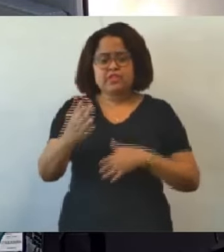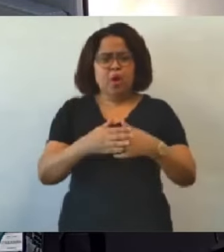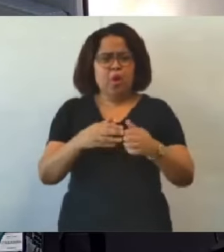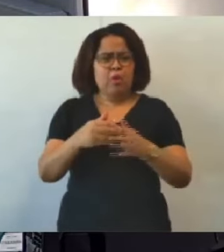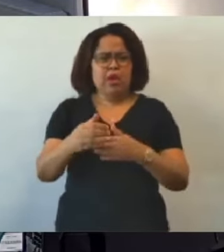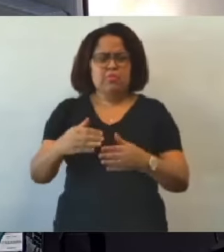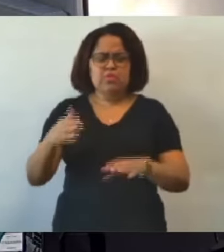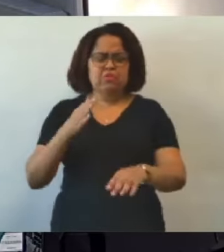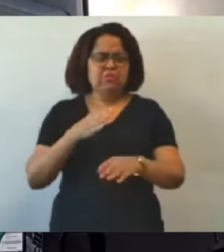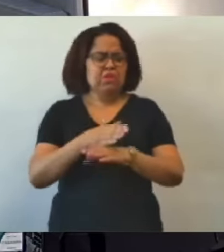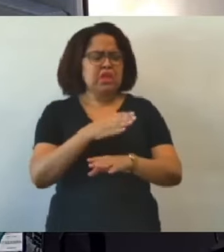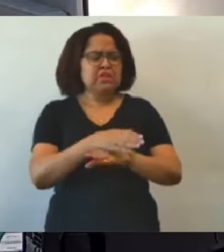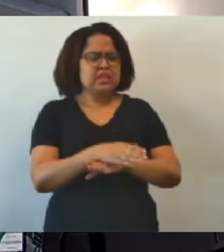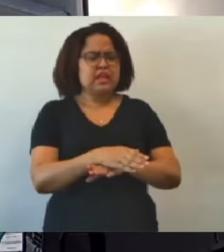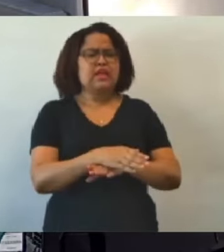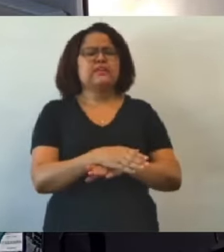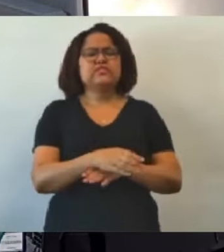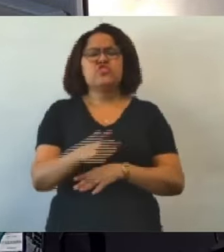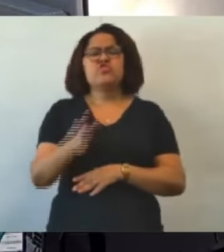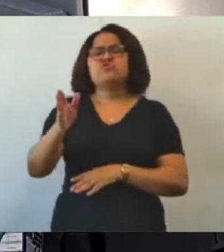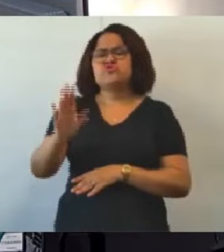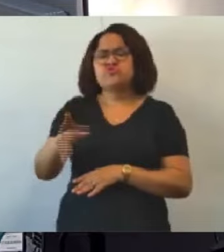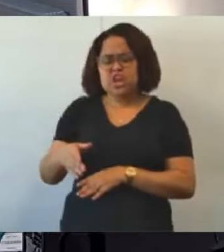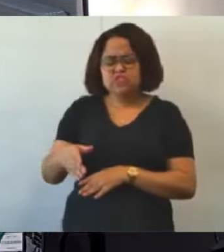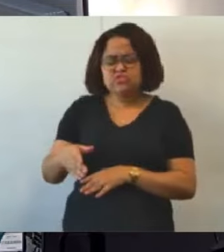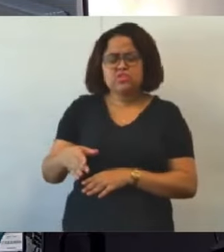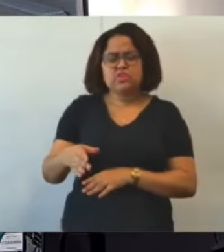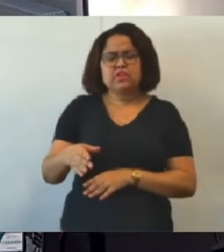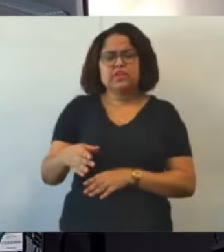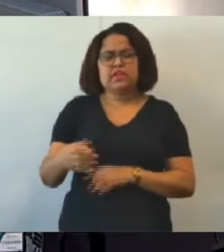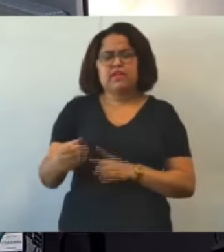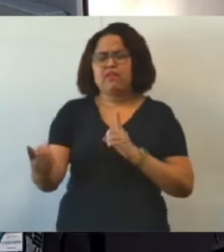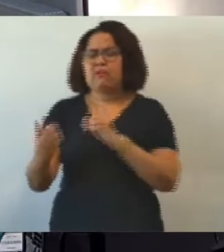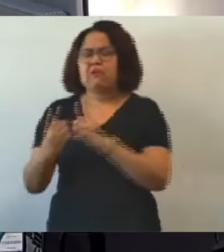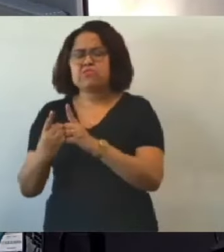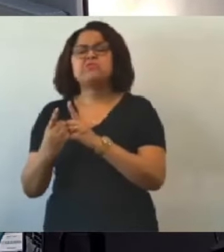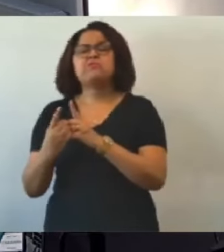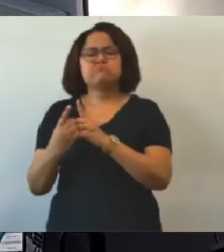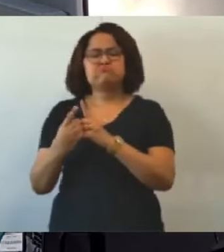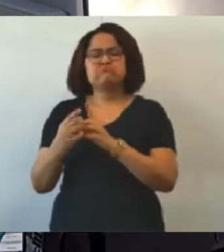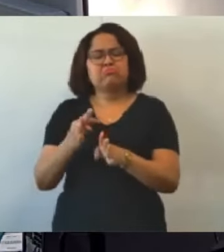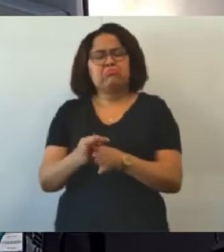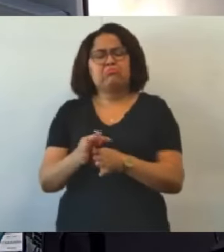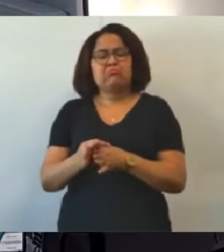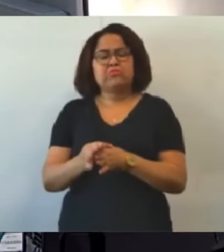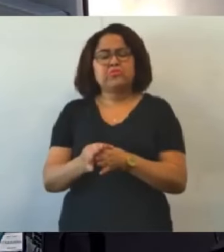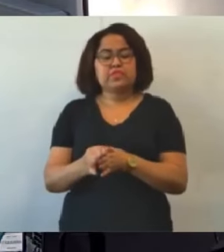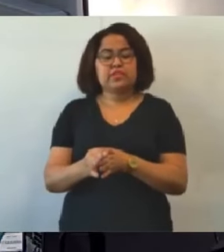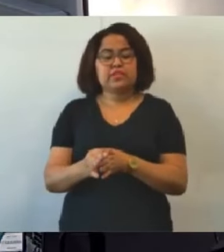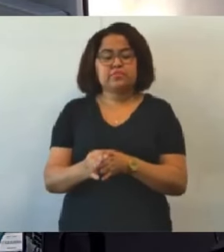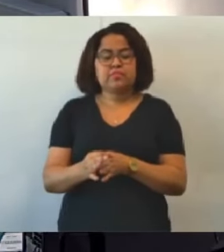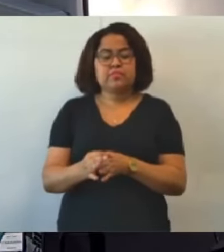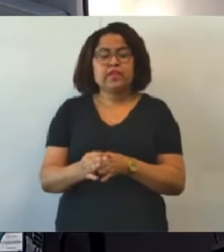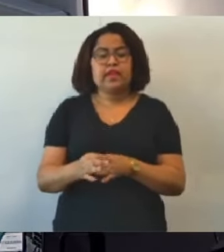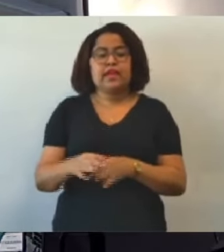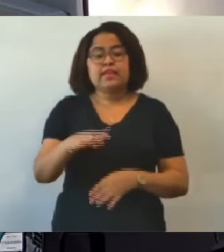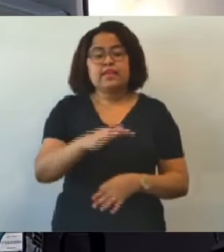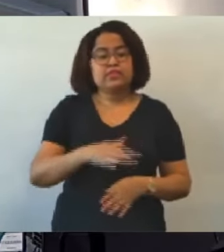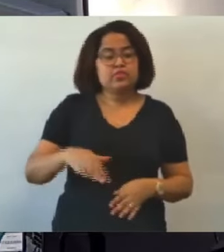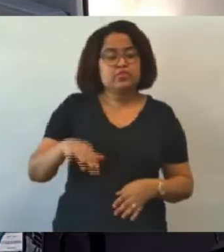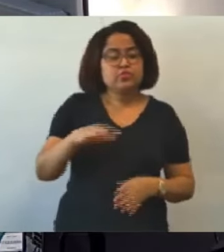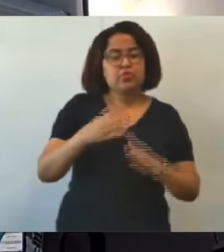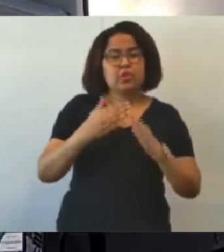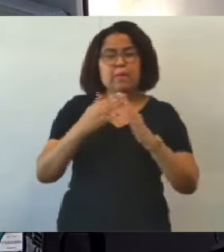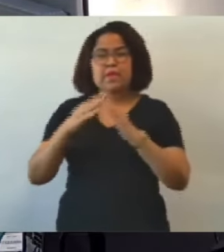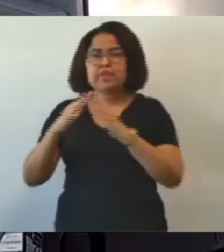entrasse ali já tinha acesso aos conselheiros. enquanto as outras regiões mais periféricas, como Barreiro